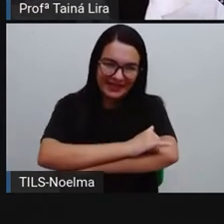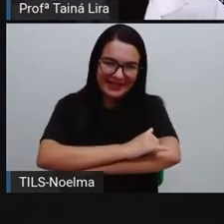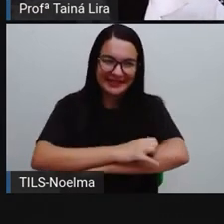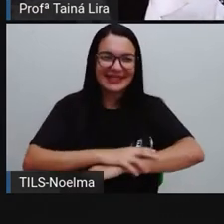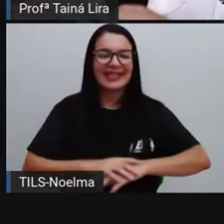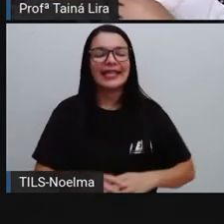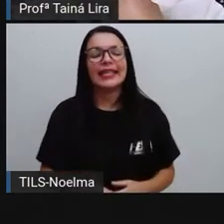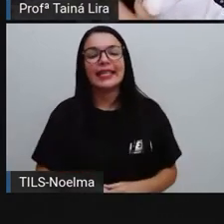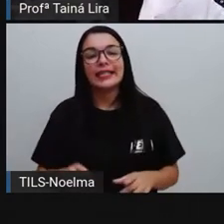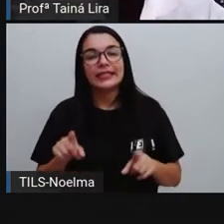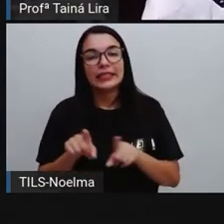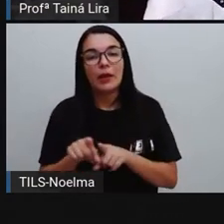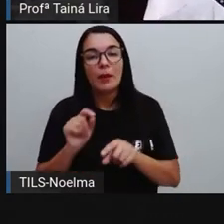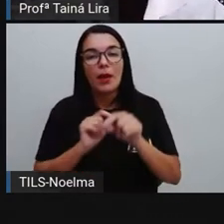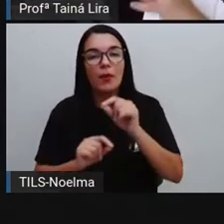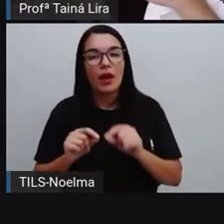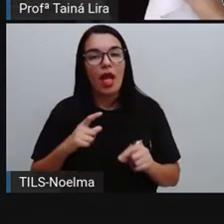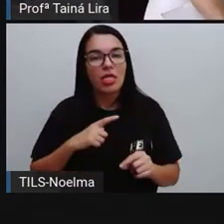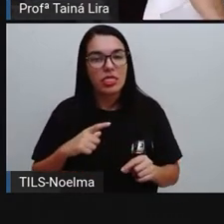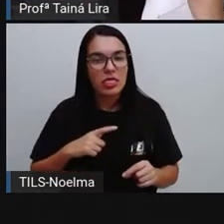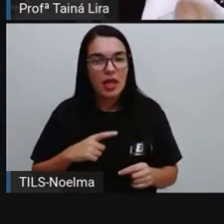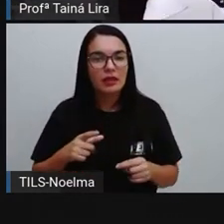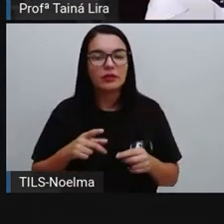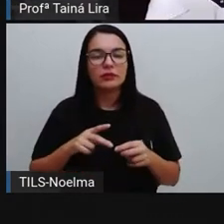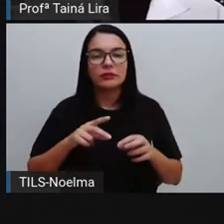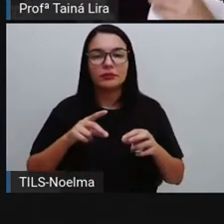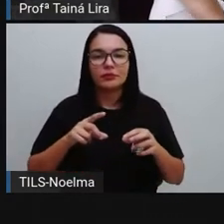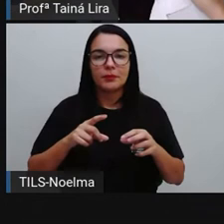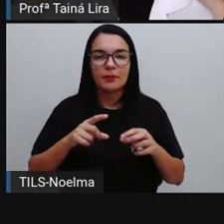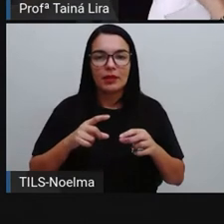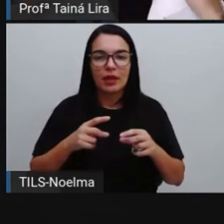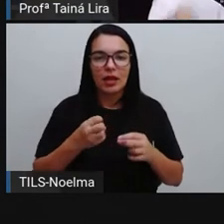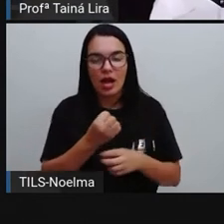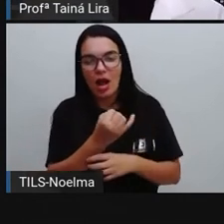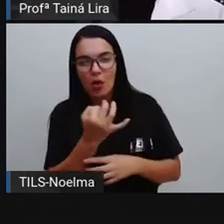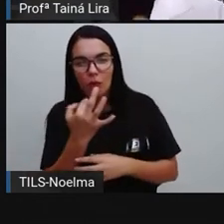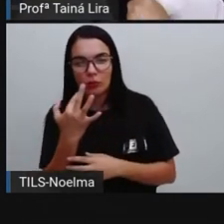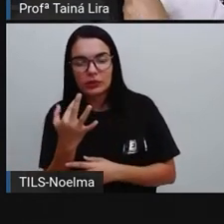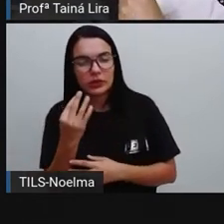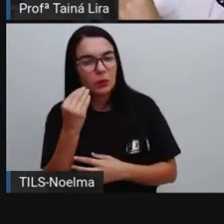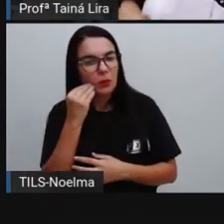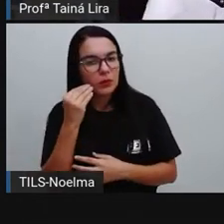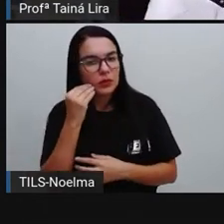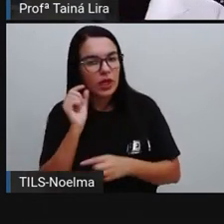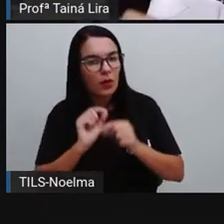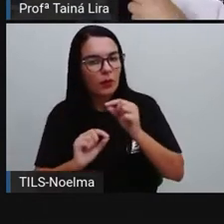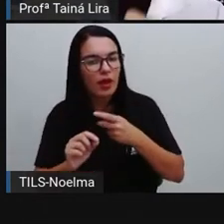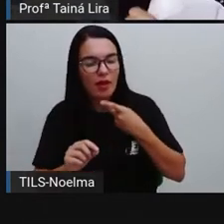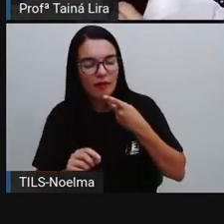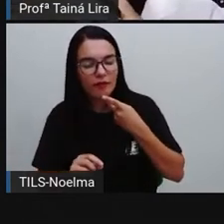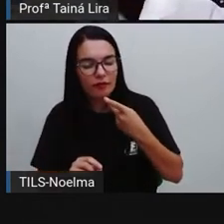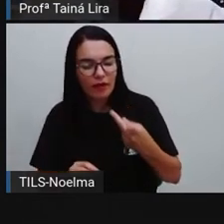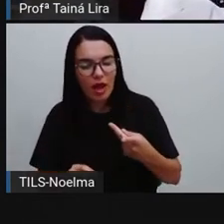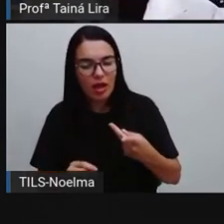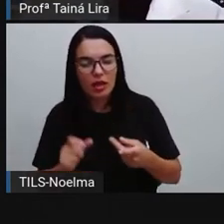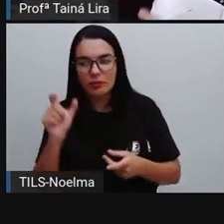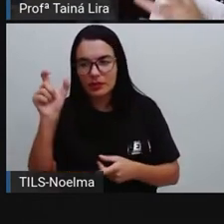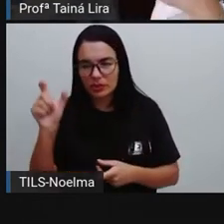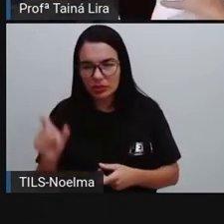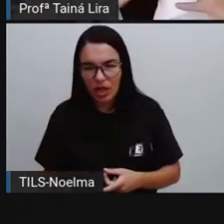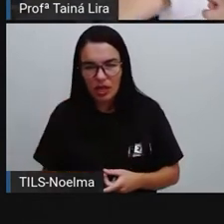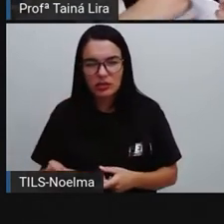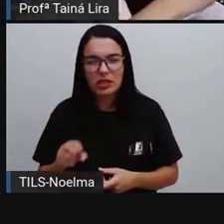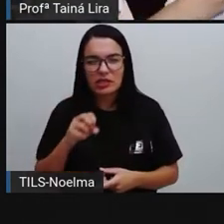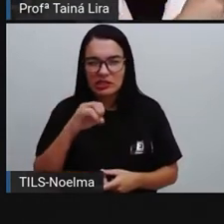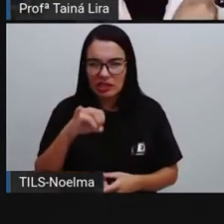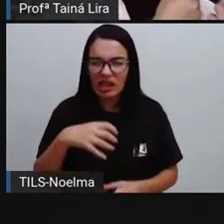esses recursos, né, servem justamente pra mostrar essa fala do personagem, que ele realmente tá chateado. Então,